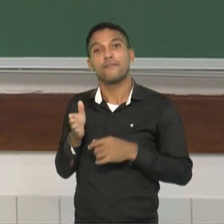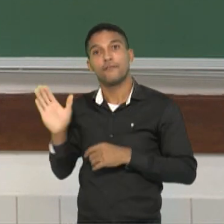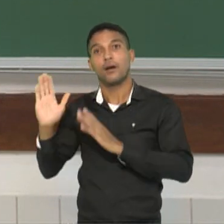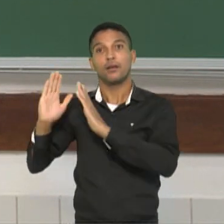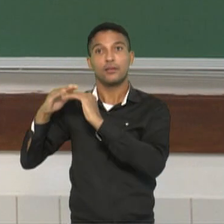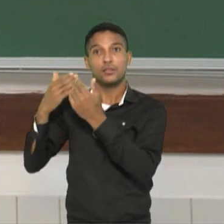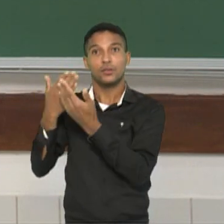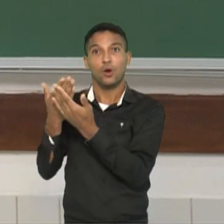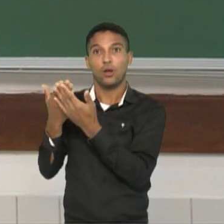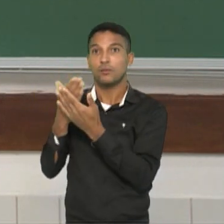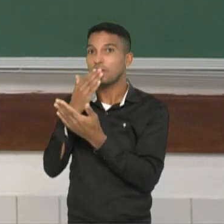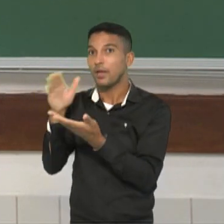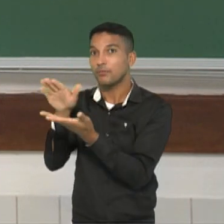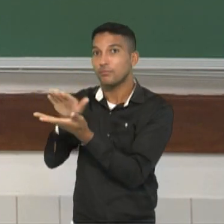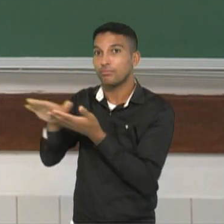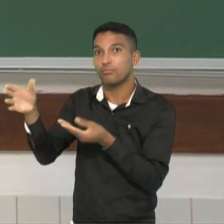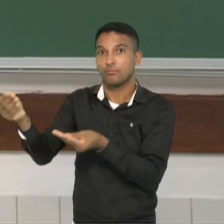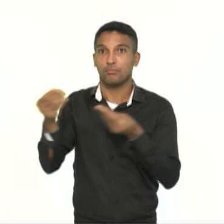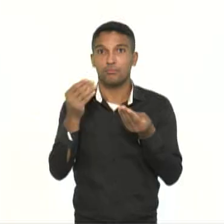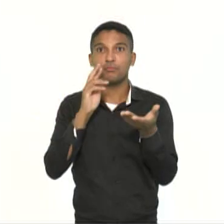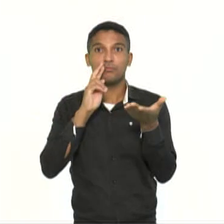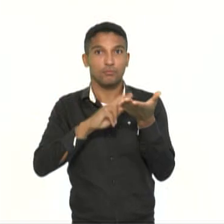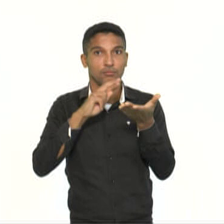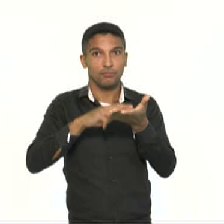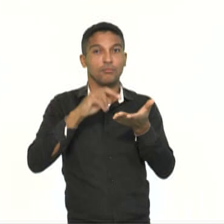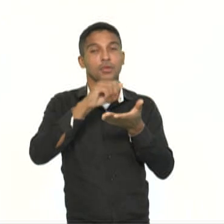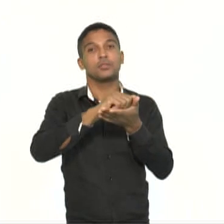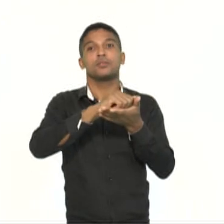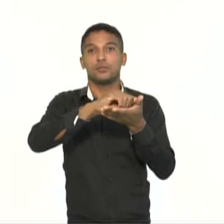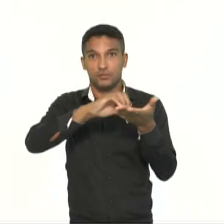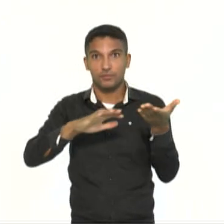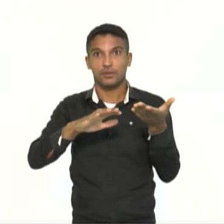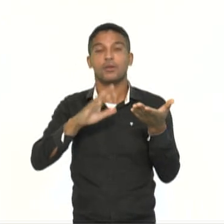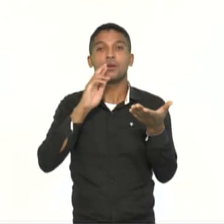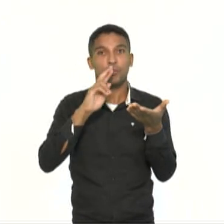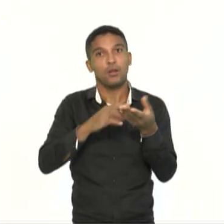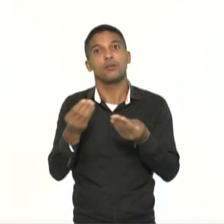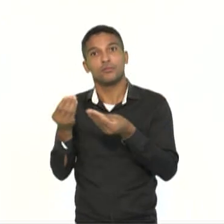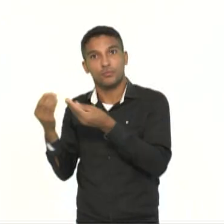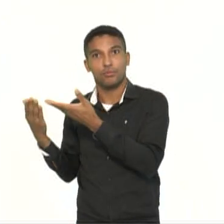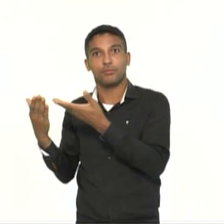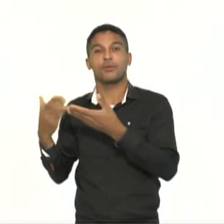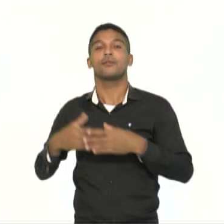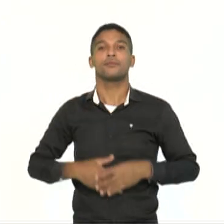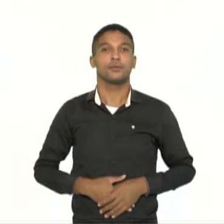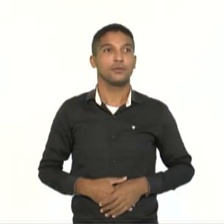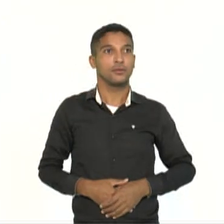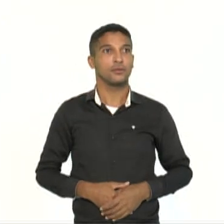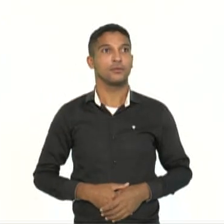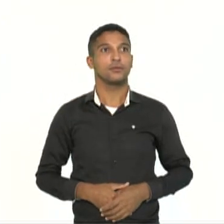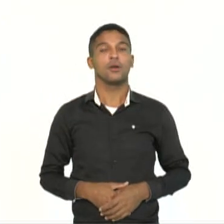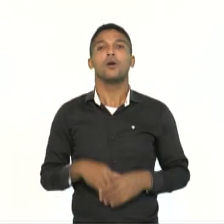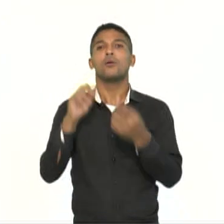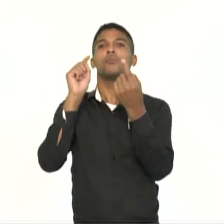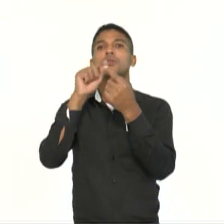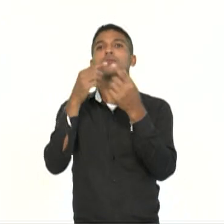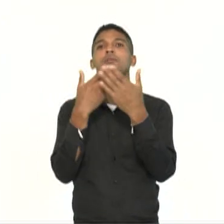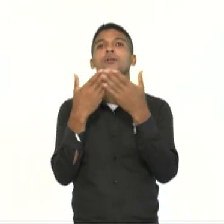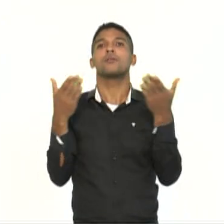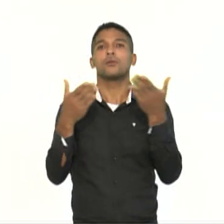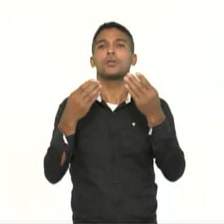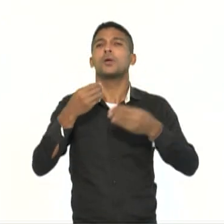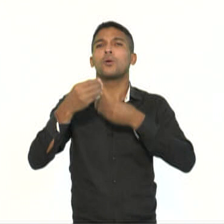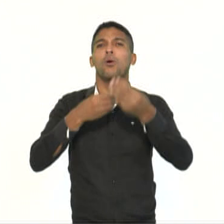O objetivo da nossa aula de hoje é, então, compreender como que se deu o desenvolvimento da indústria do Brasil